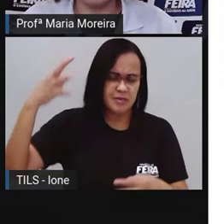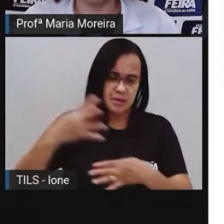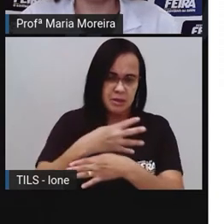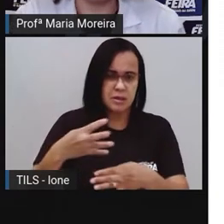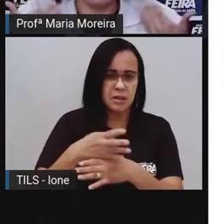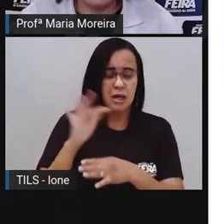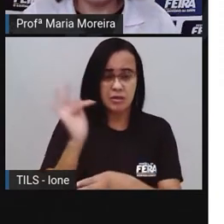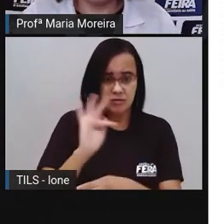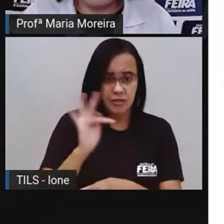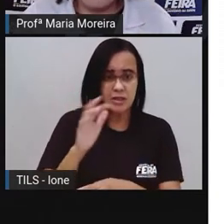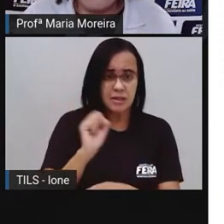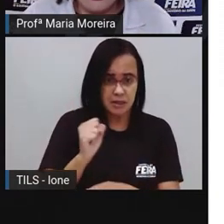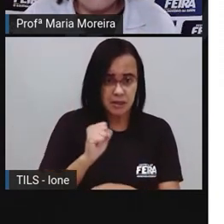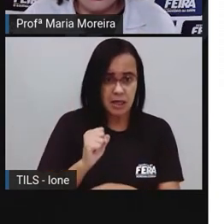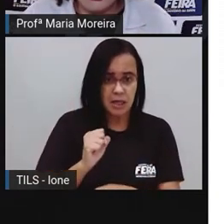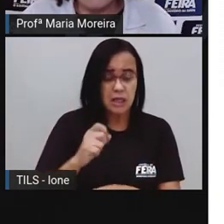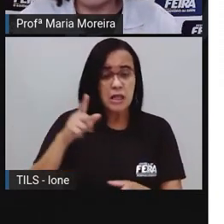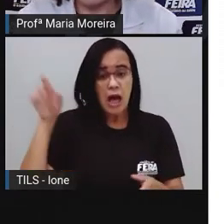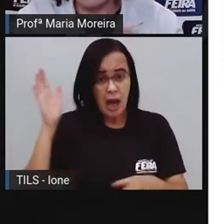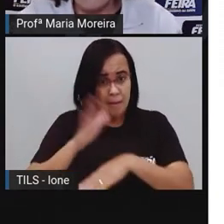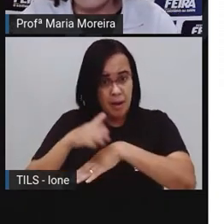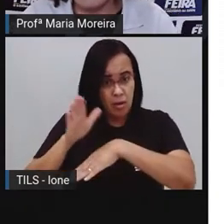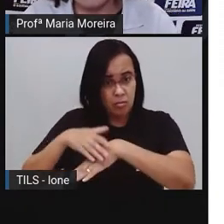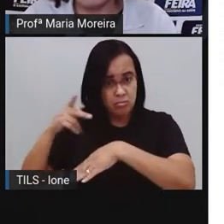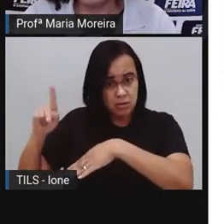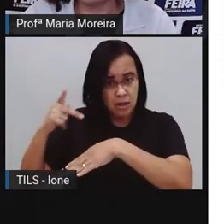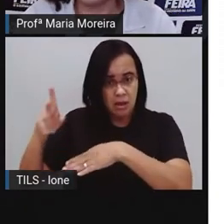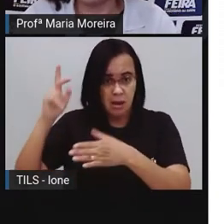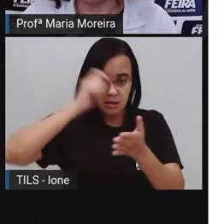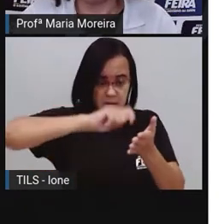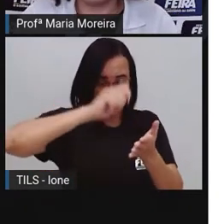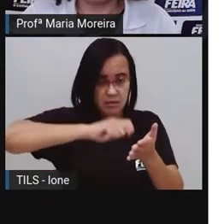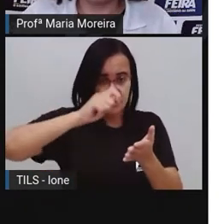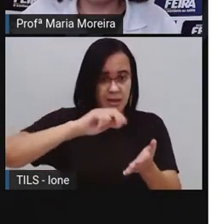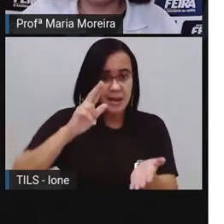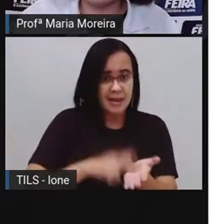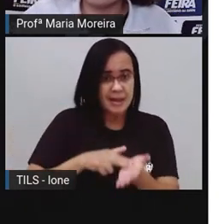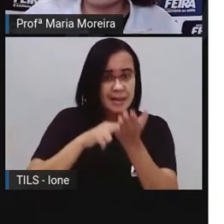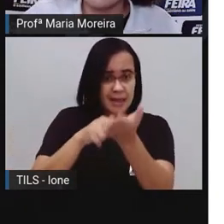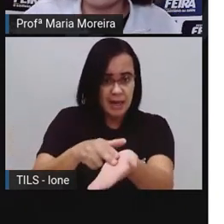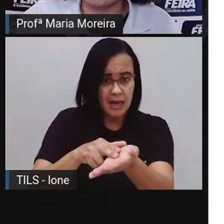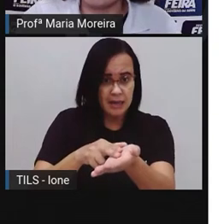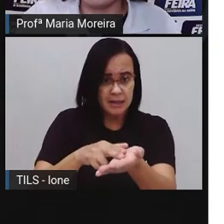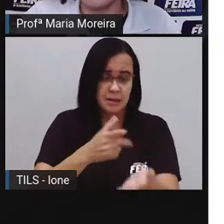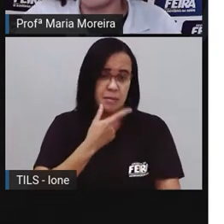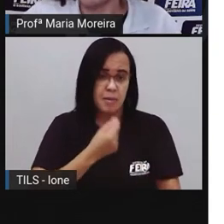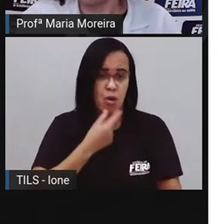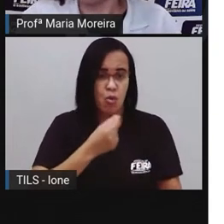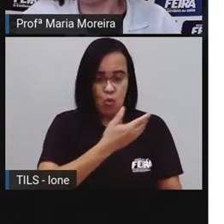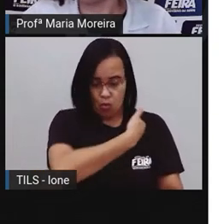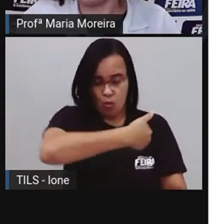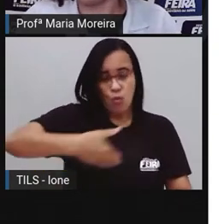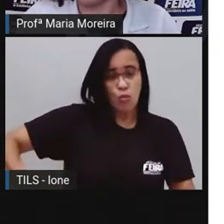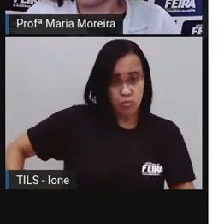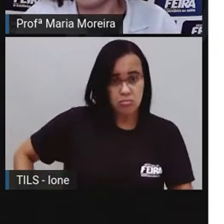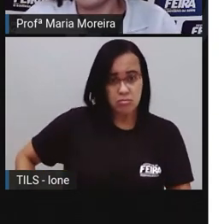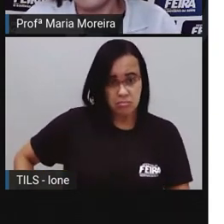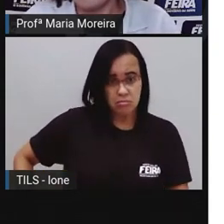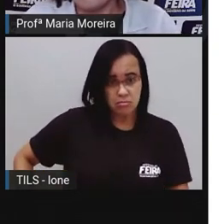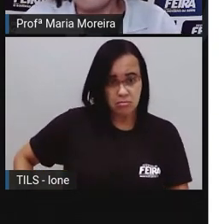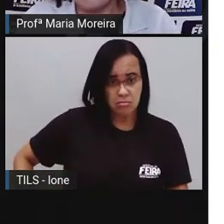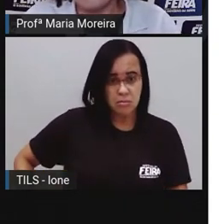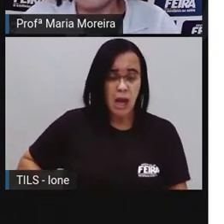porque é em nome do governo, né? Em nome da prefeitura. Muitas vezes, a carta oficial não tem um